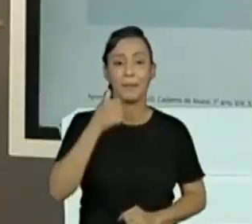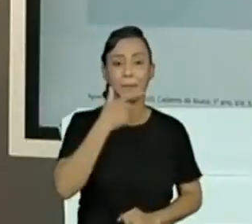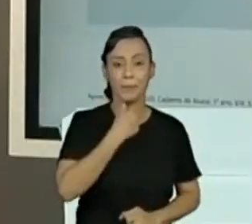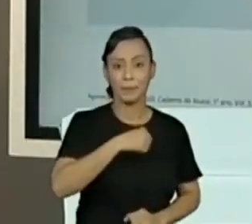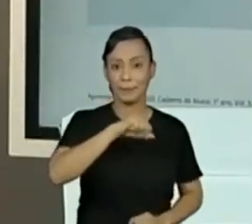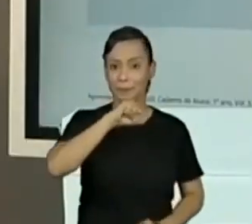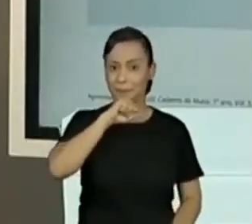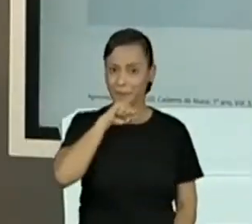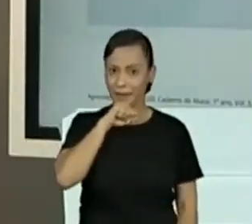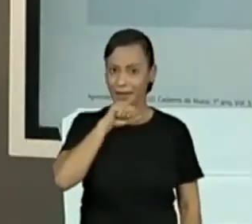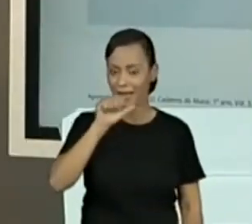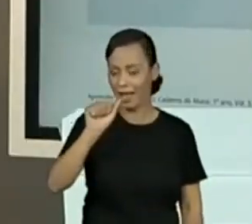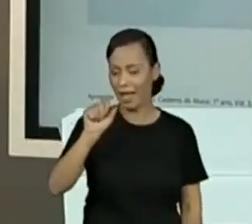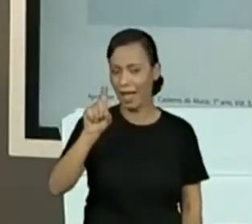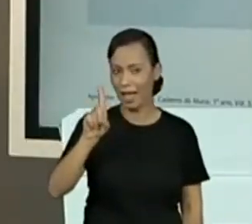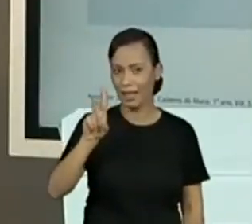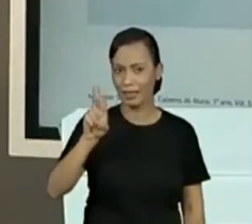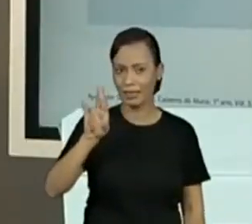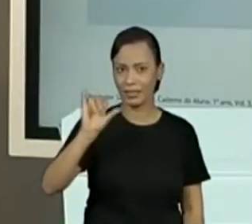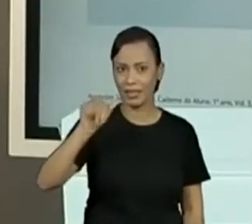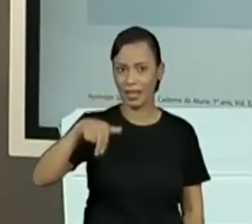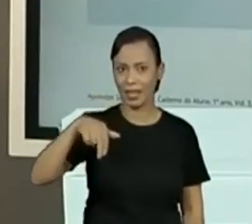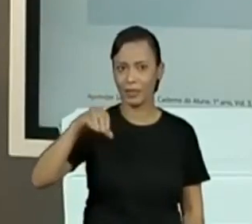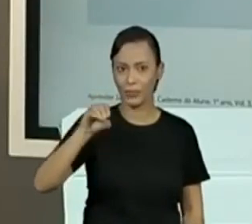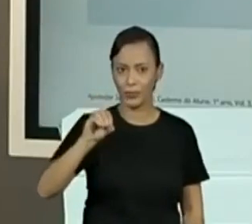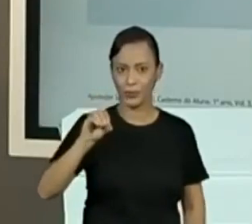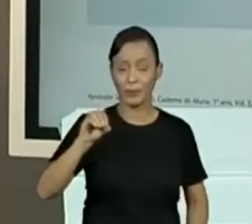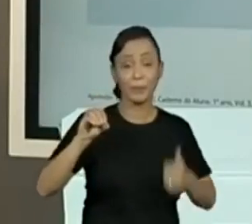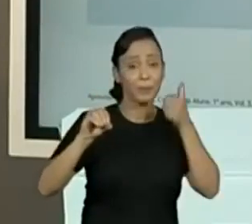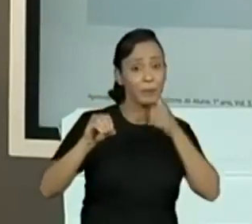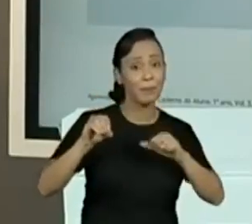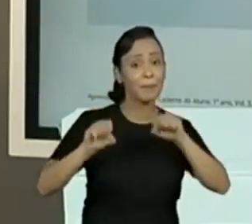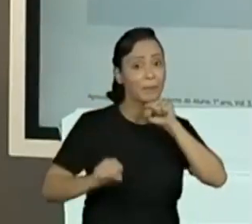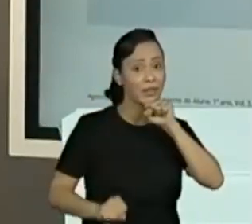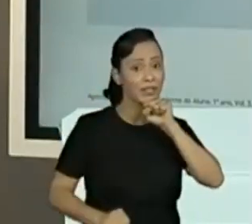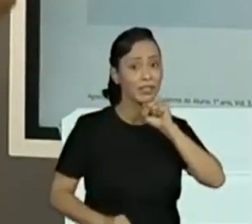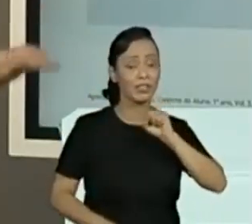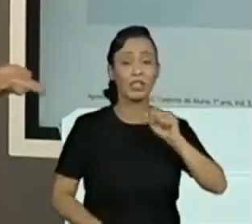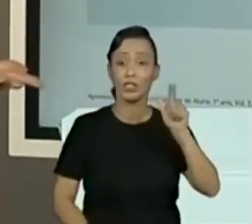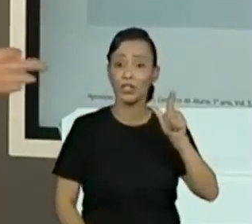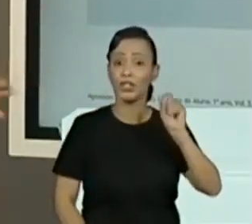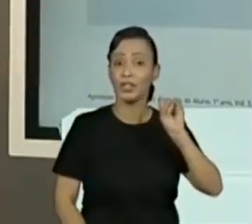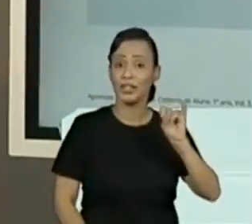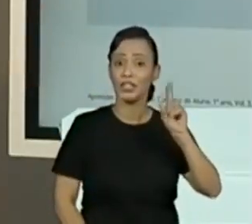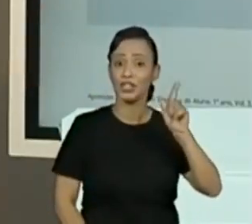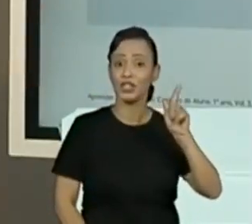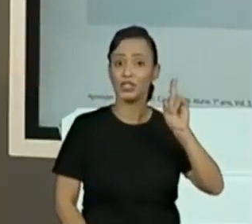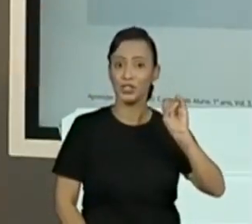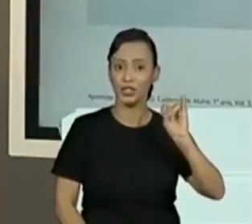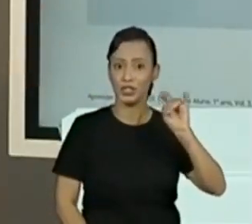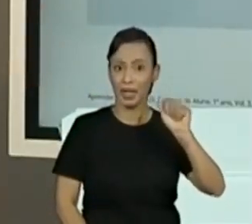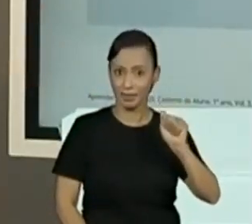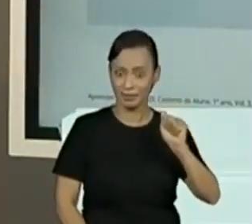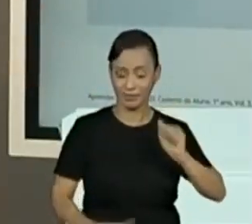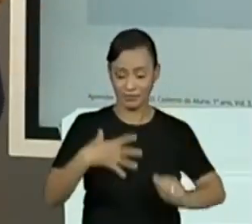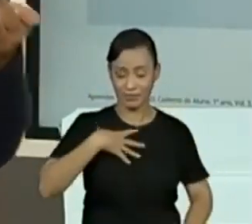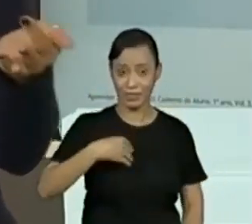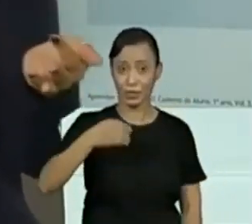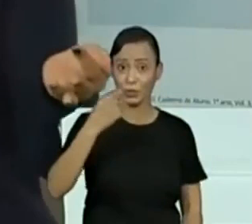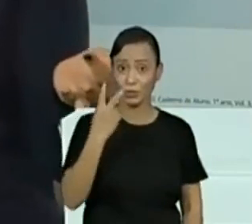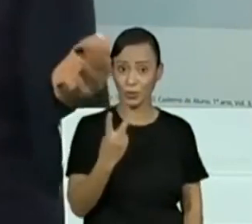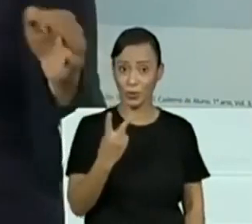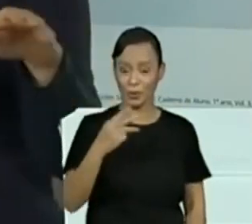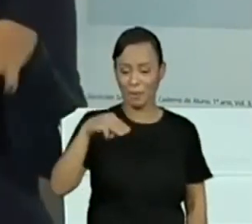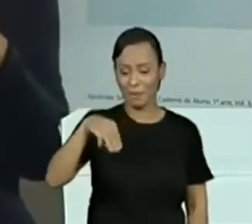Adriano, a mamãe Lígia, né? Os dois filhos, o Matheus e o Lucas. A gente viu toda a rotina